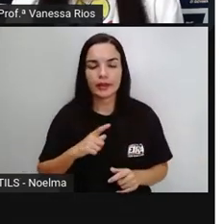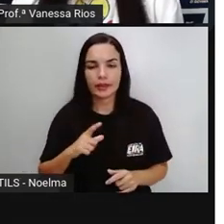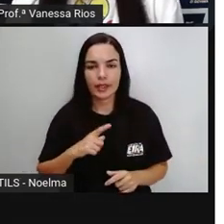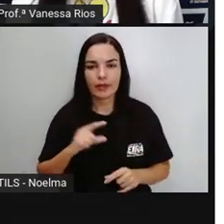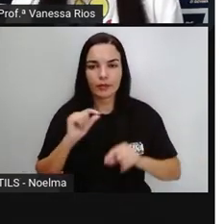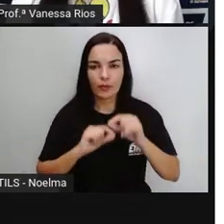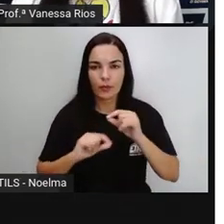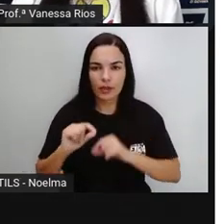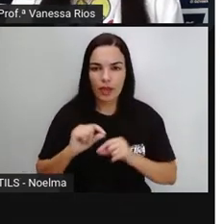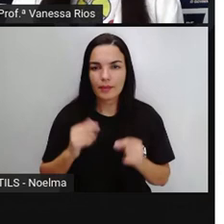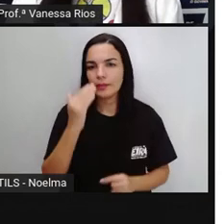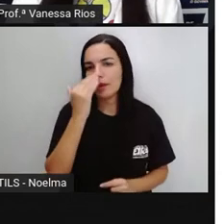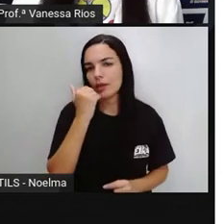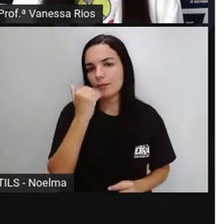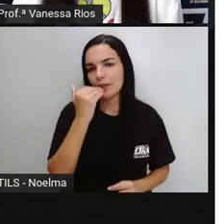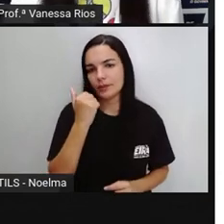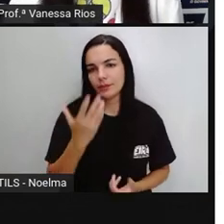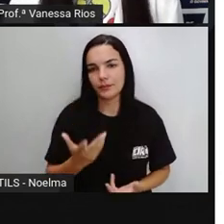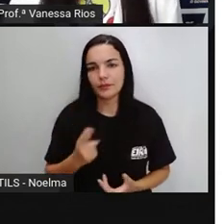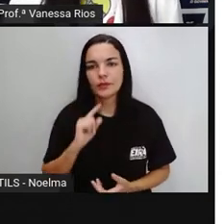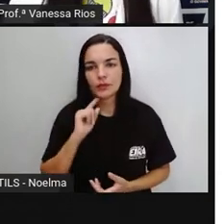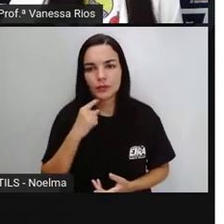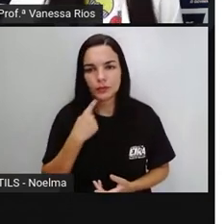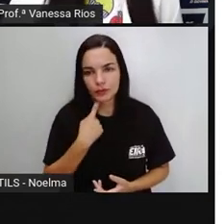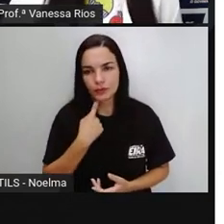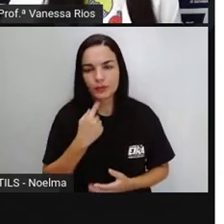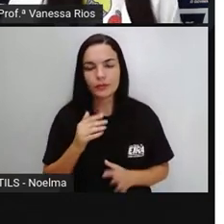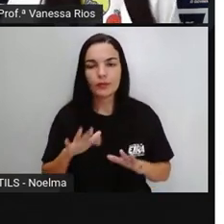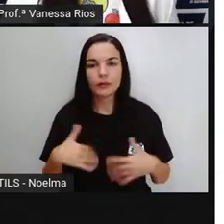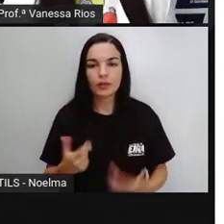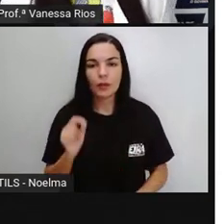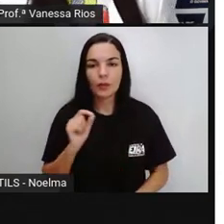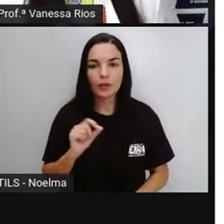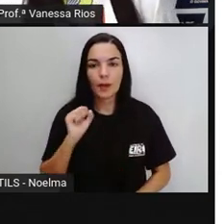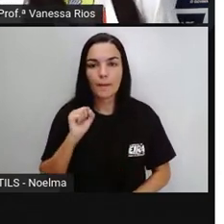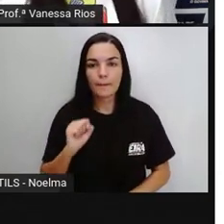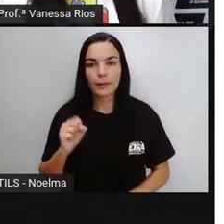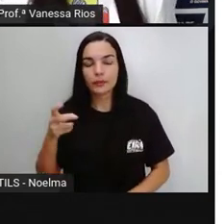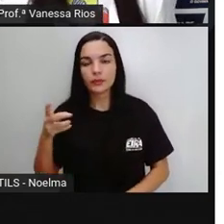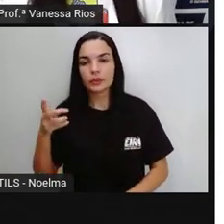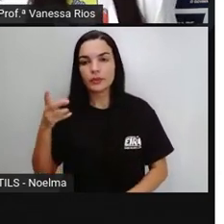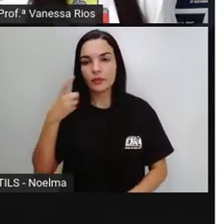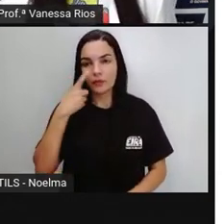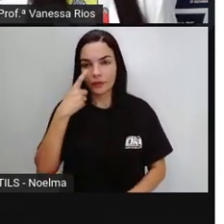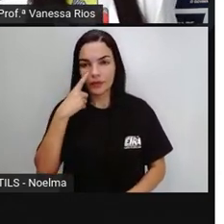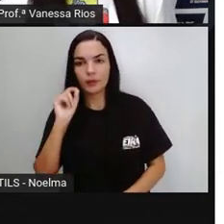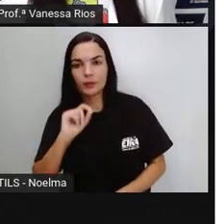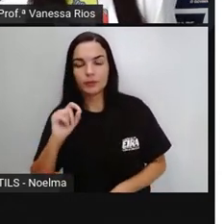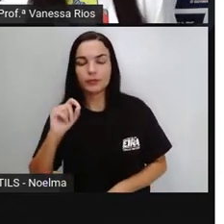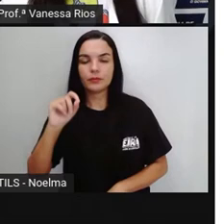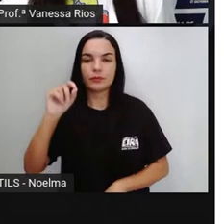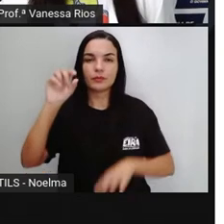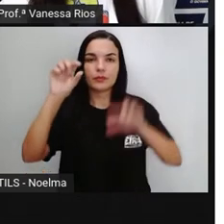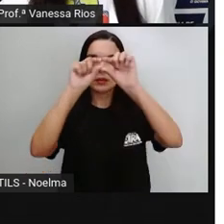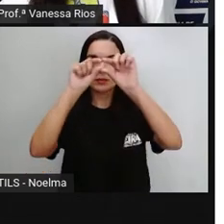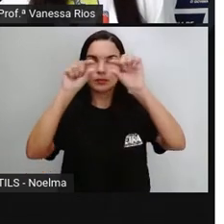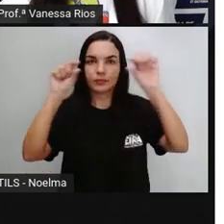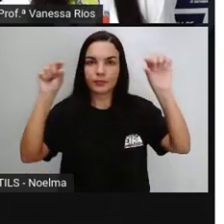transmitidas pelos alimentos. O a gente pode observar? O título do gráfico, né? Perfil